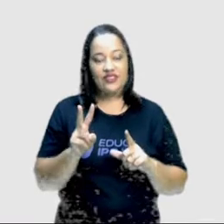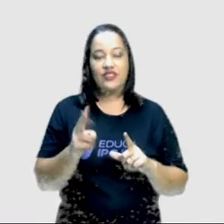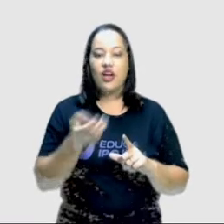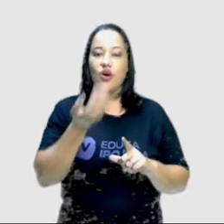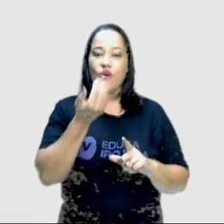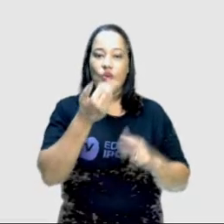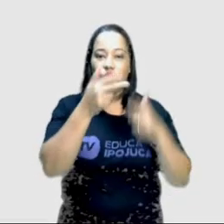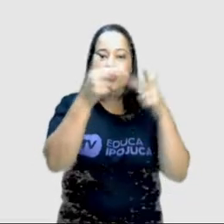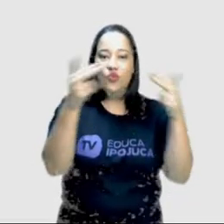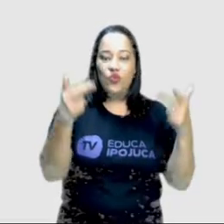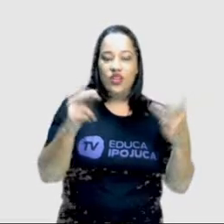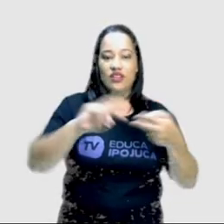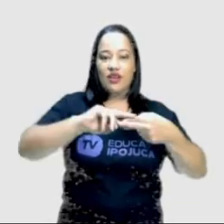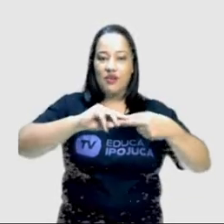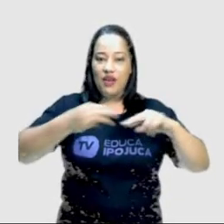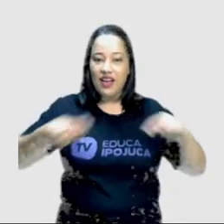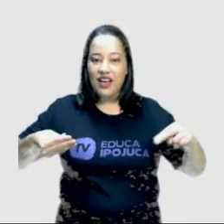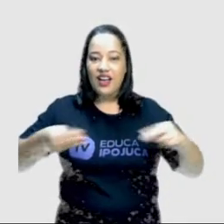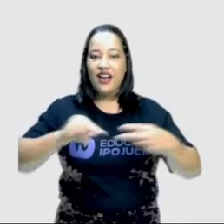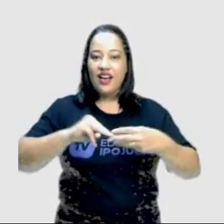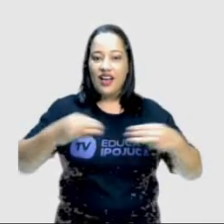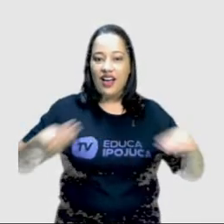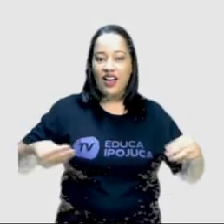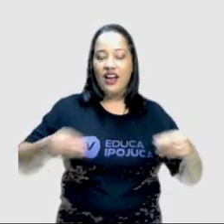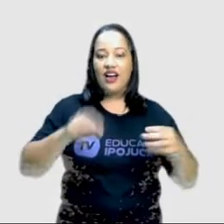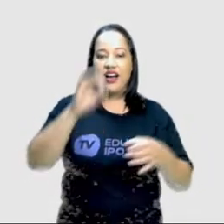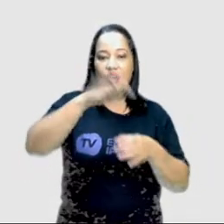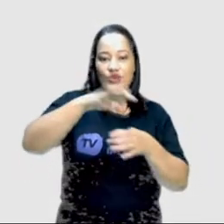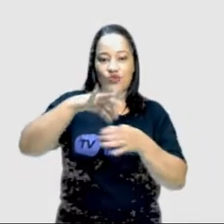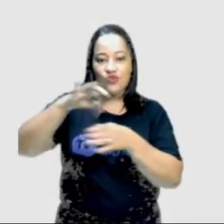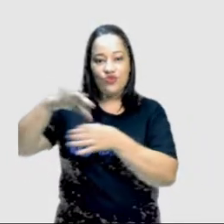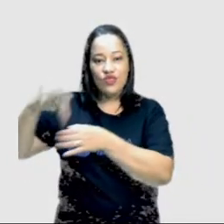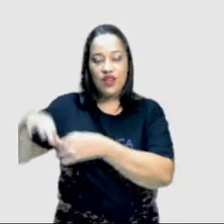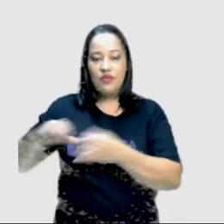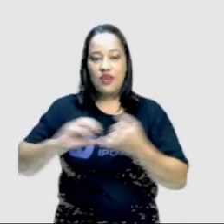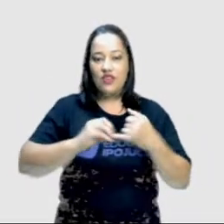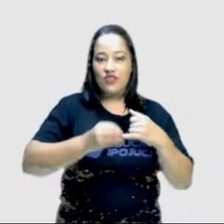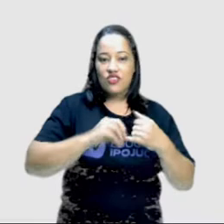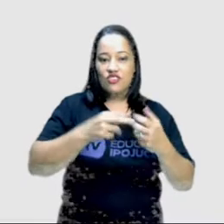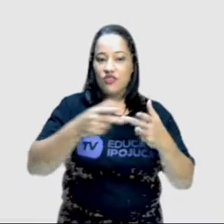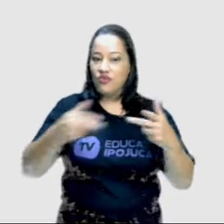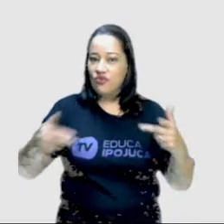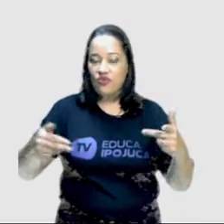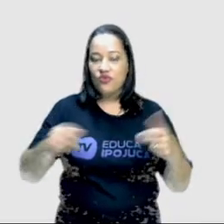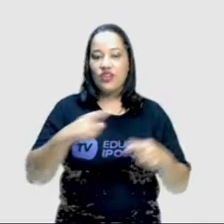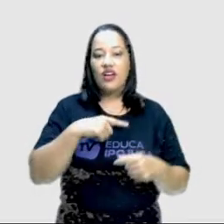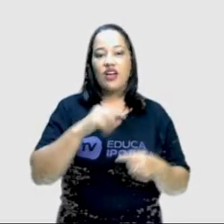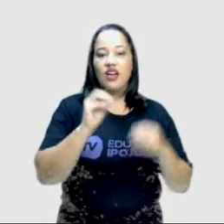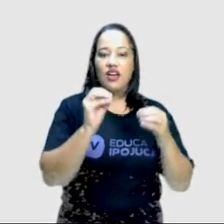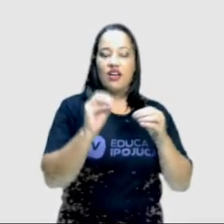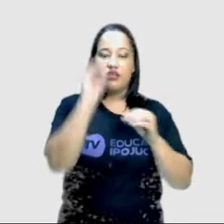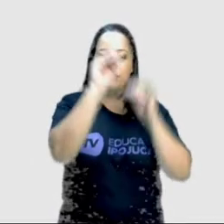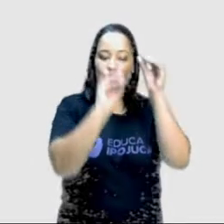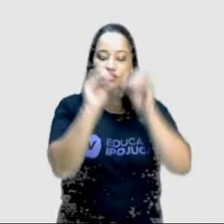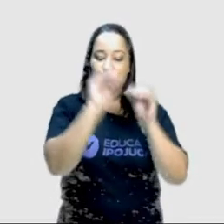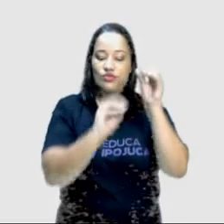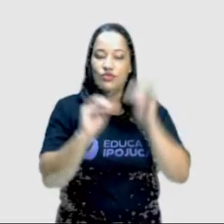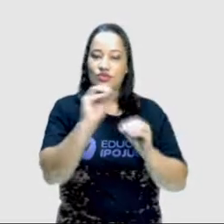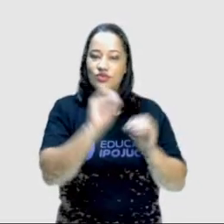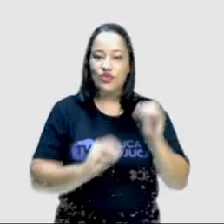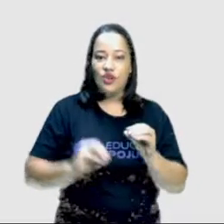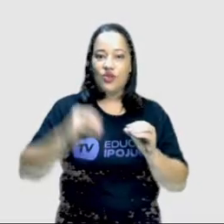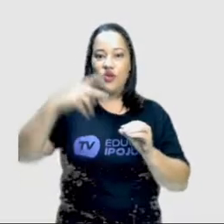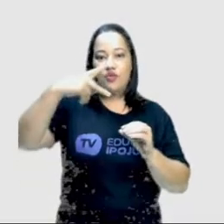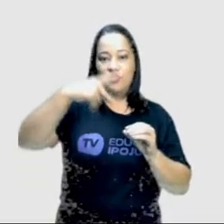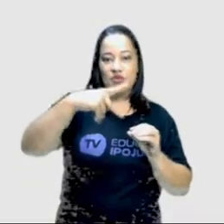alimentos como macarrão e algumas sementes de feijão e outros formam o nome prato cheio,